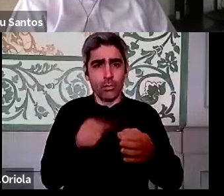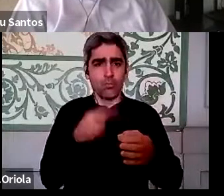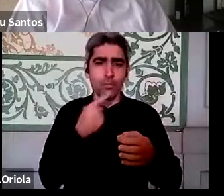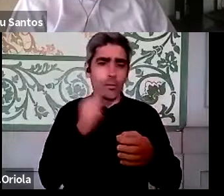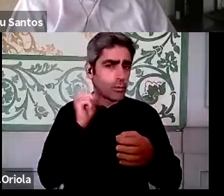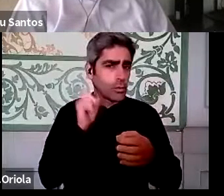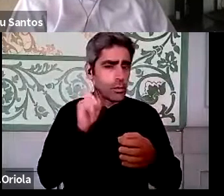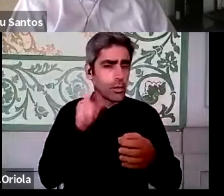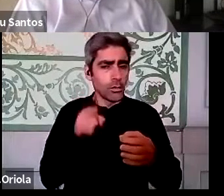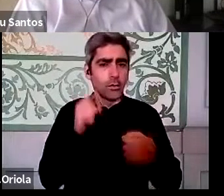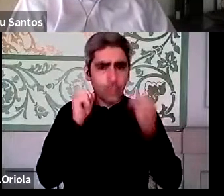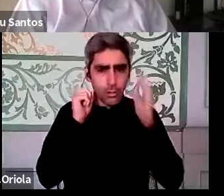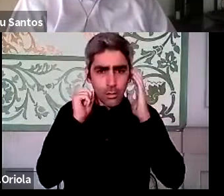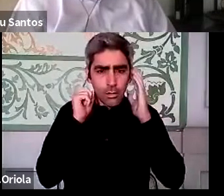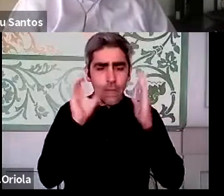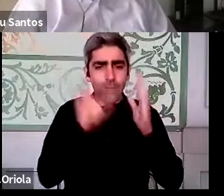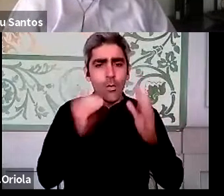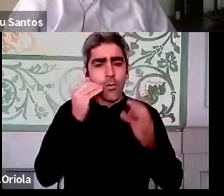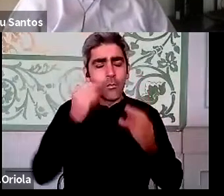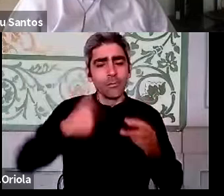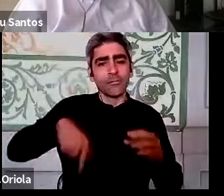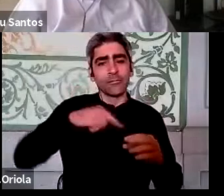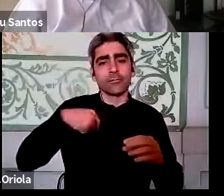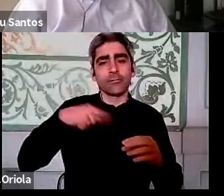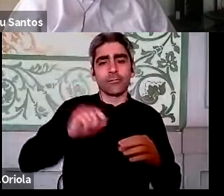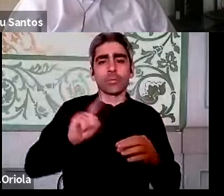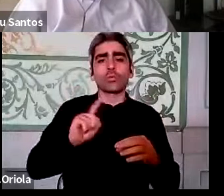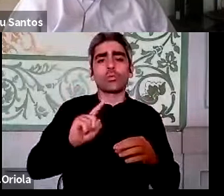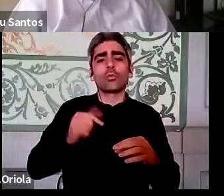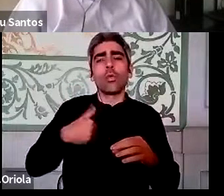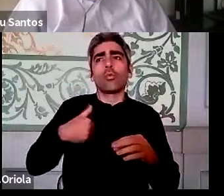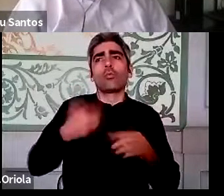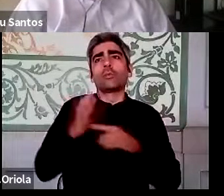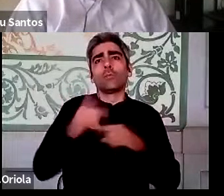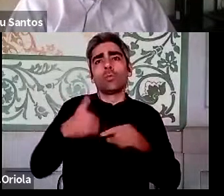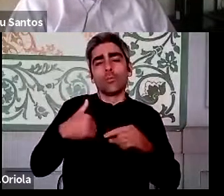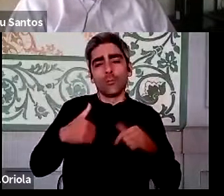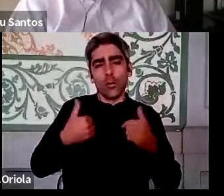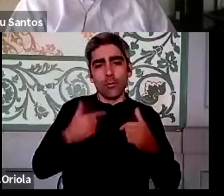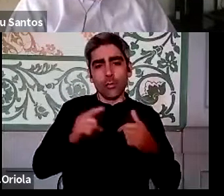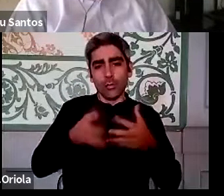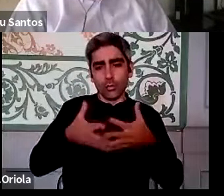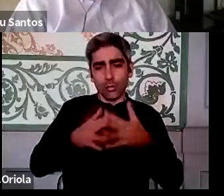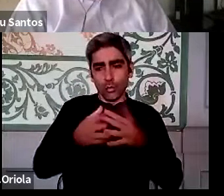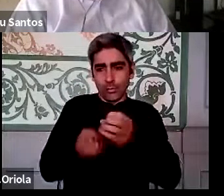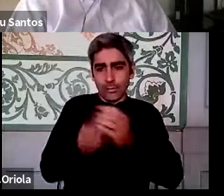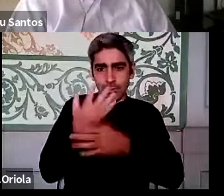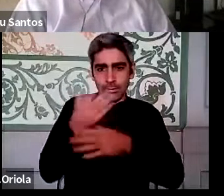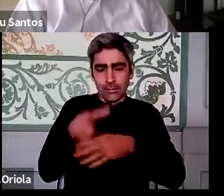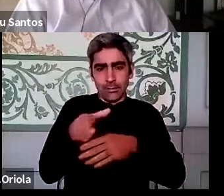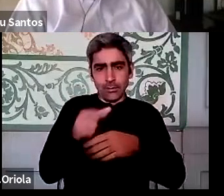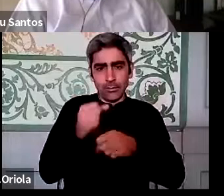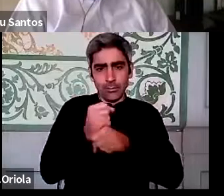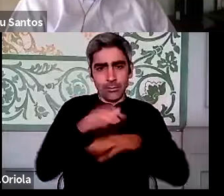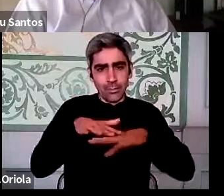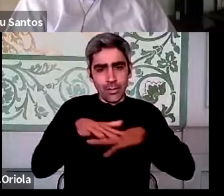e a forma como nós, eu também não sou, enfim, acho que estas estruturas que se criam de criação de